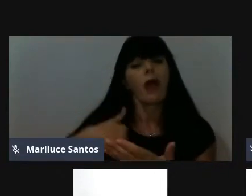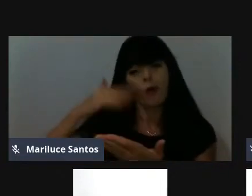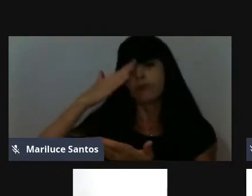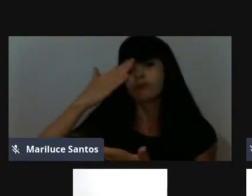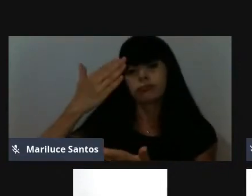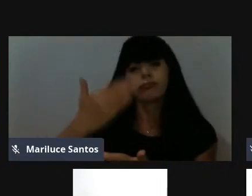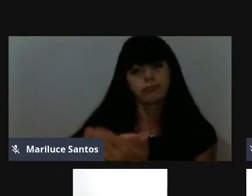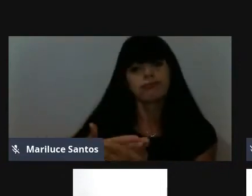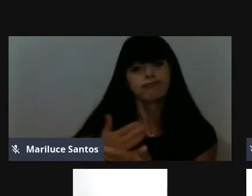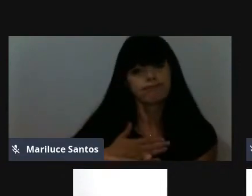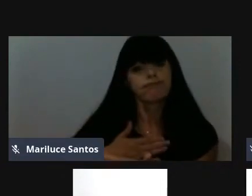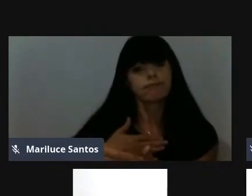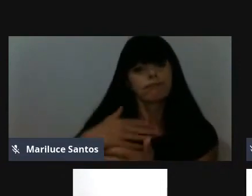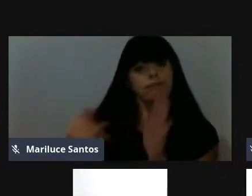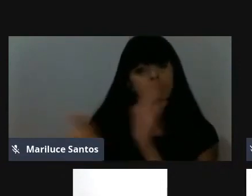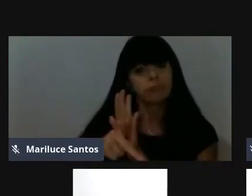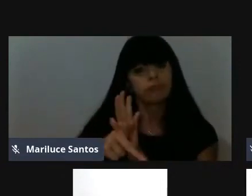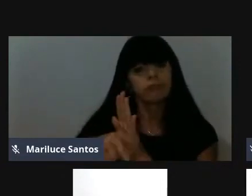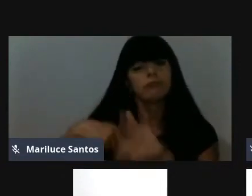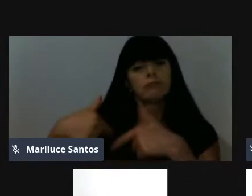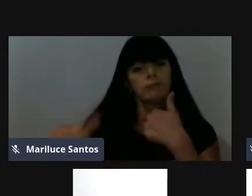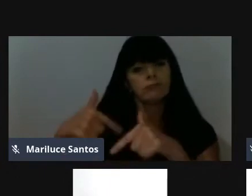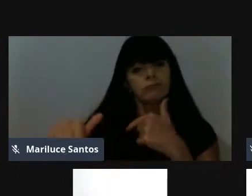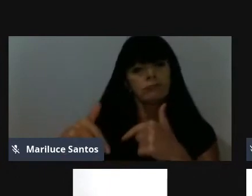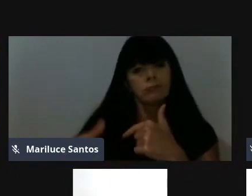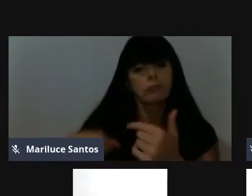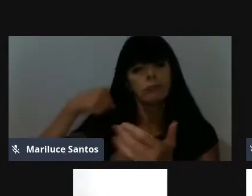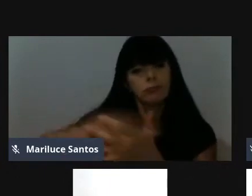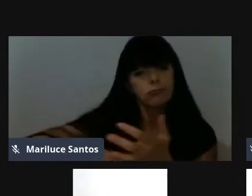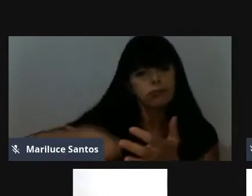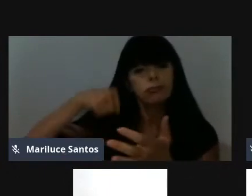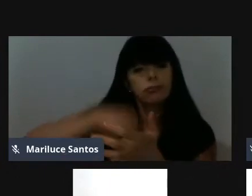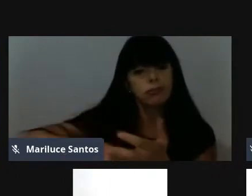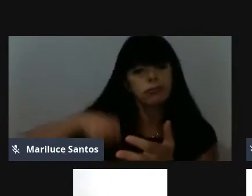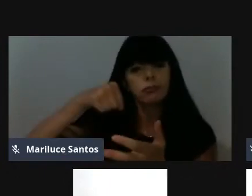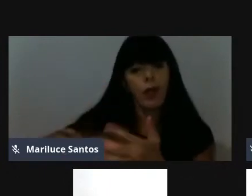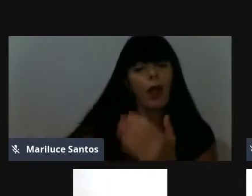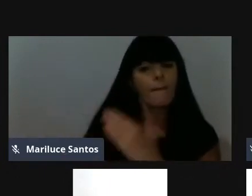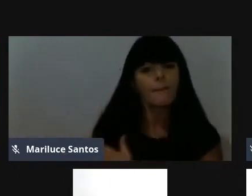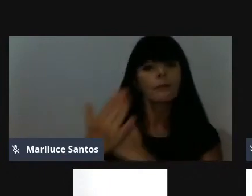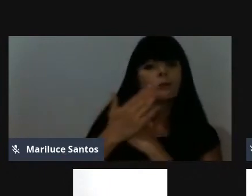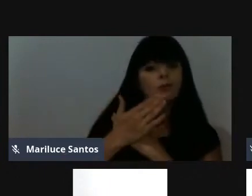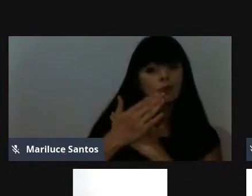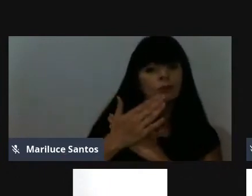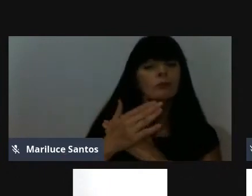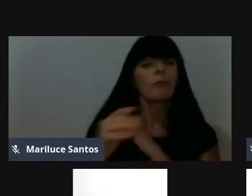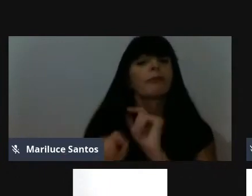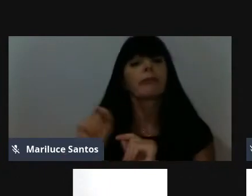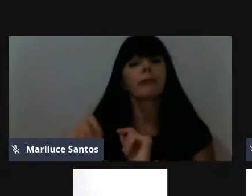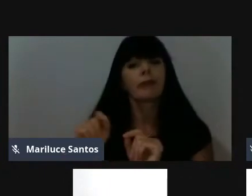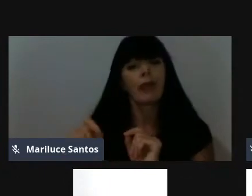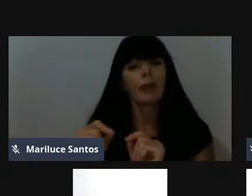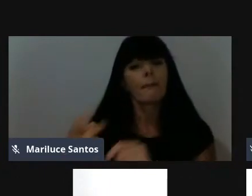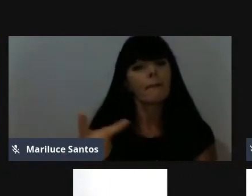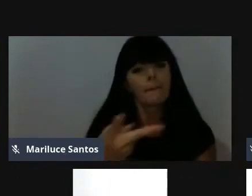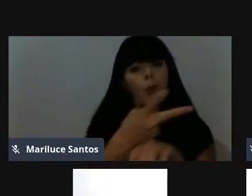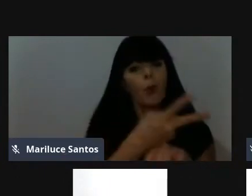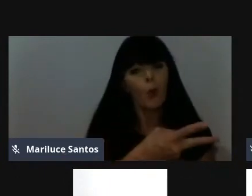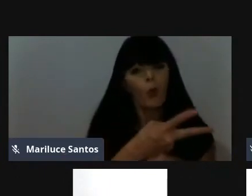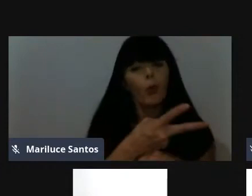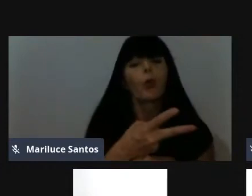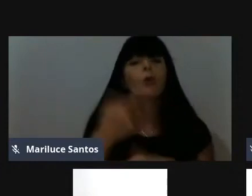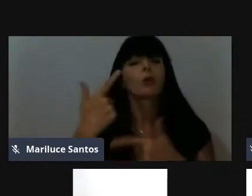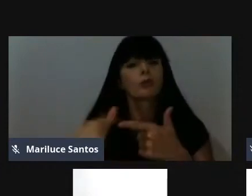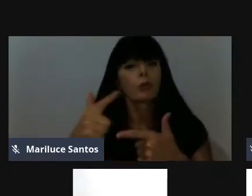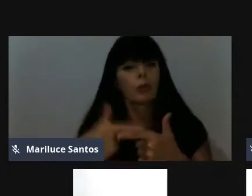trabalho, né, incansável na luta em ajudar aqueles que me procuram, né, nas suas aflições, nas suas demandas,